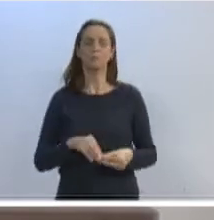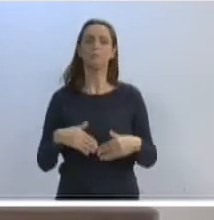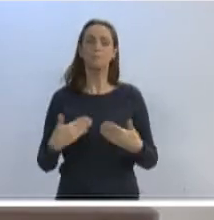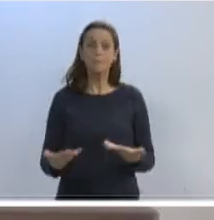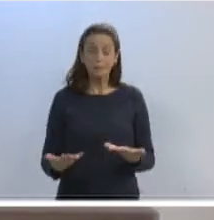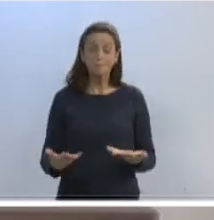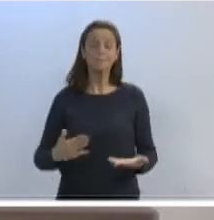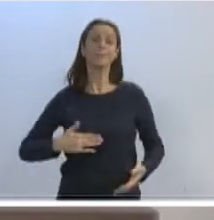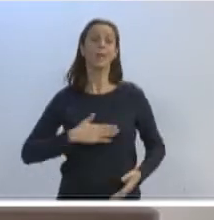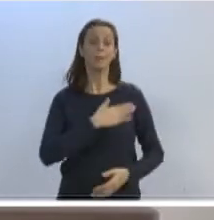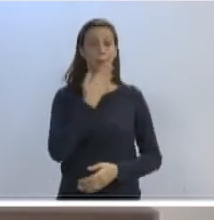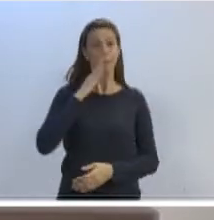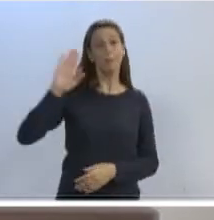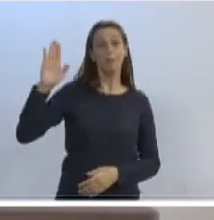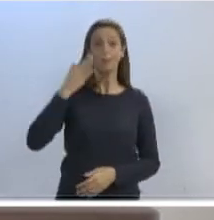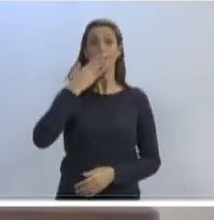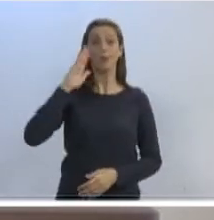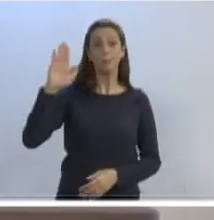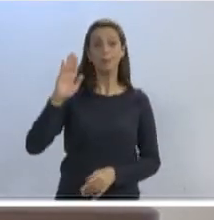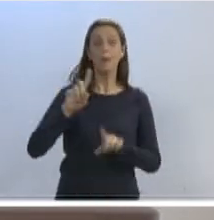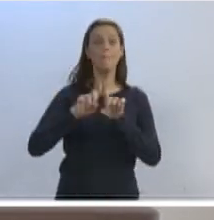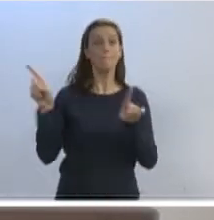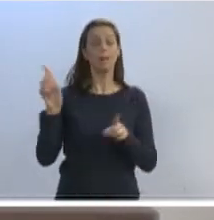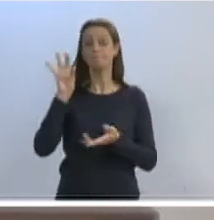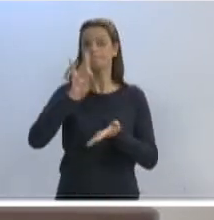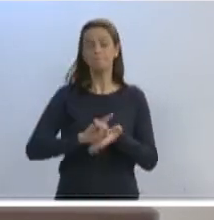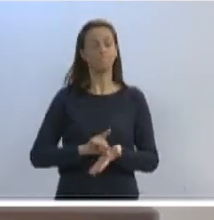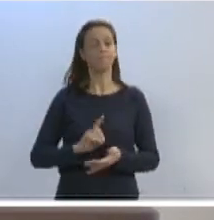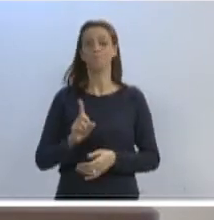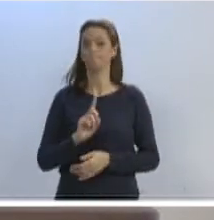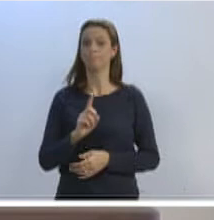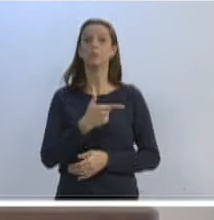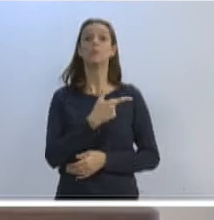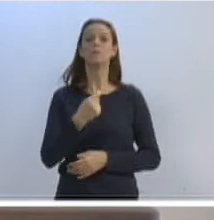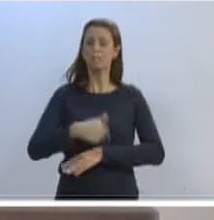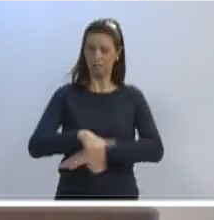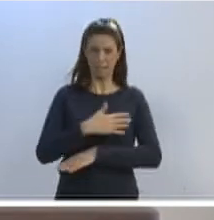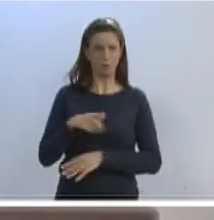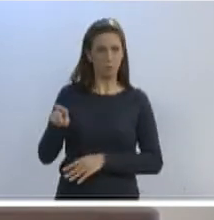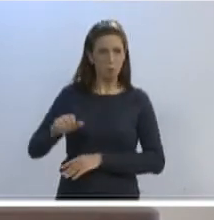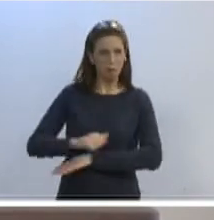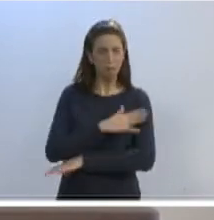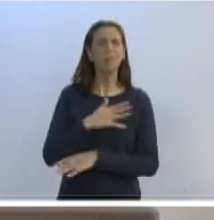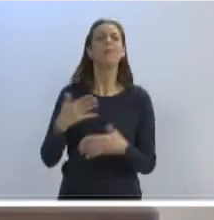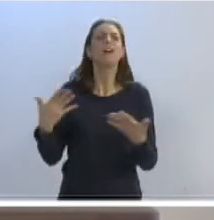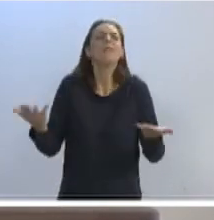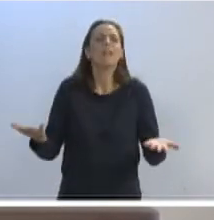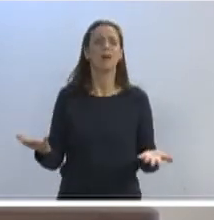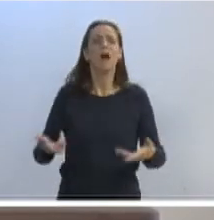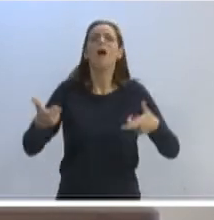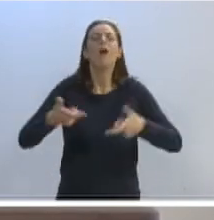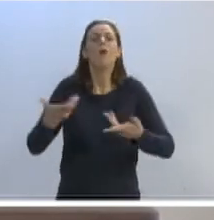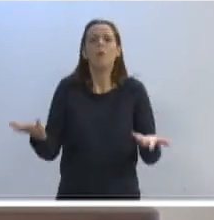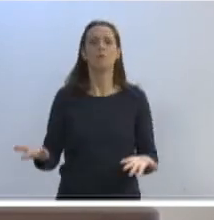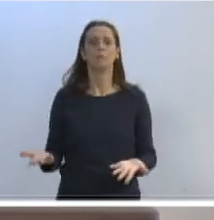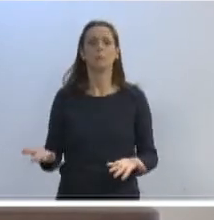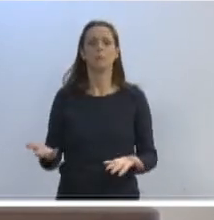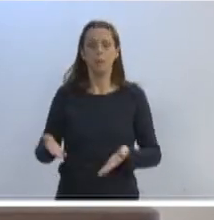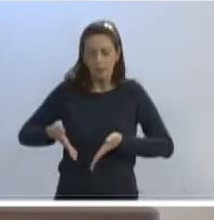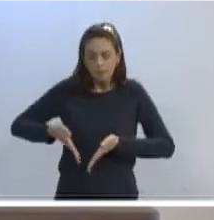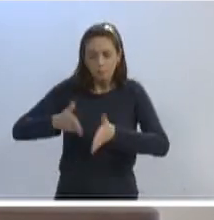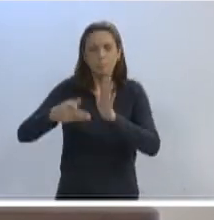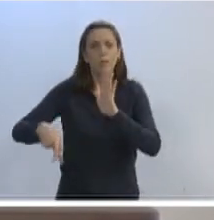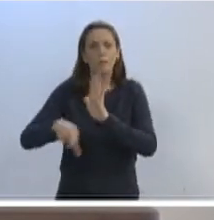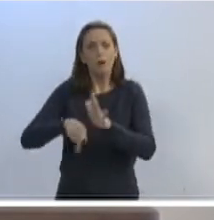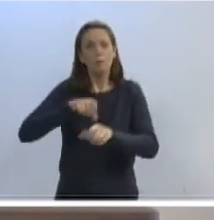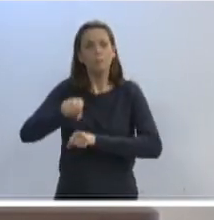as promessas aqui relembradas, as promessas aqui resgatadas. 200 ruas, cadê? Cadê? As 100 quilômetros de ciclovias, cadê a